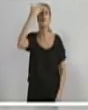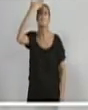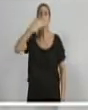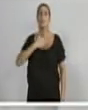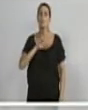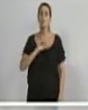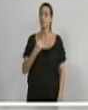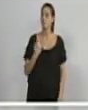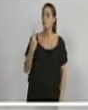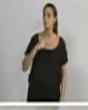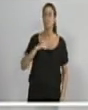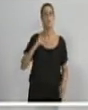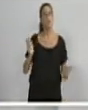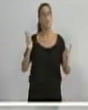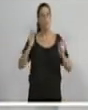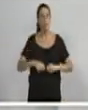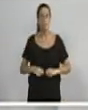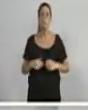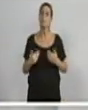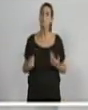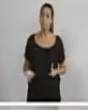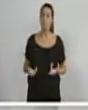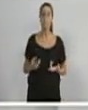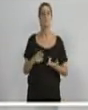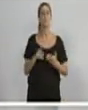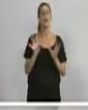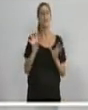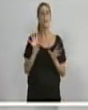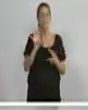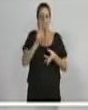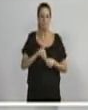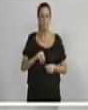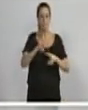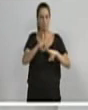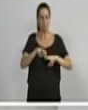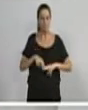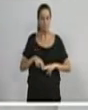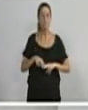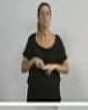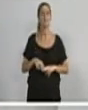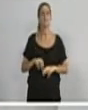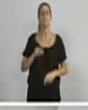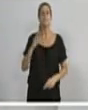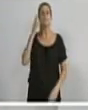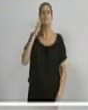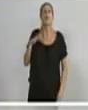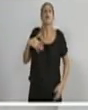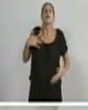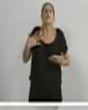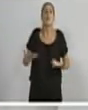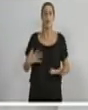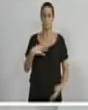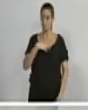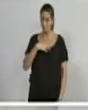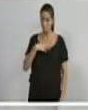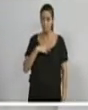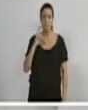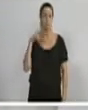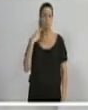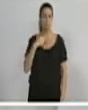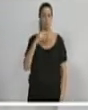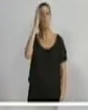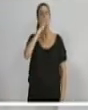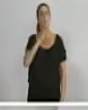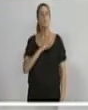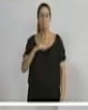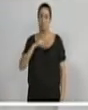capacidade de fazermos. Por fim, quero lhe dizer o seguinte. Sabe qual o sentimento, senhores vereadores, que o